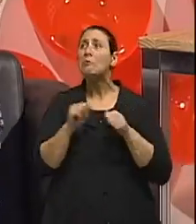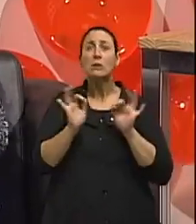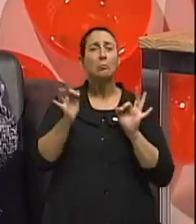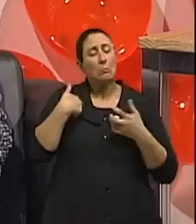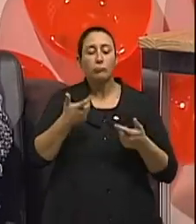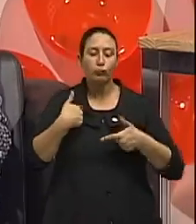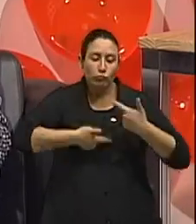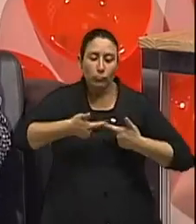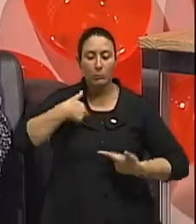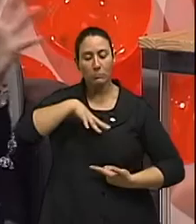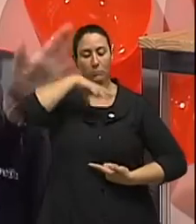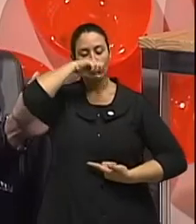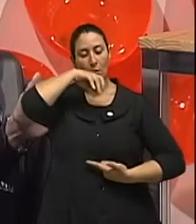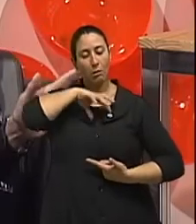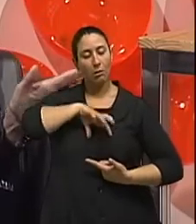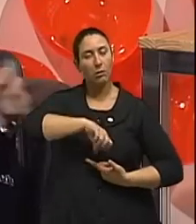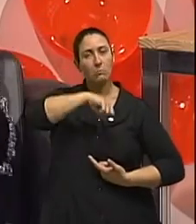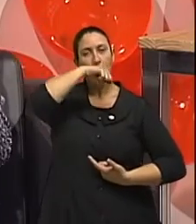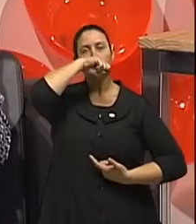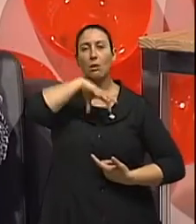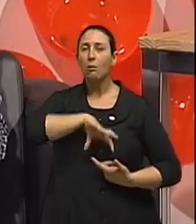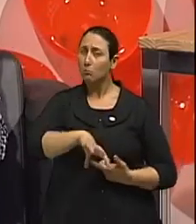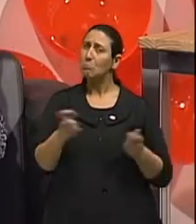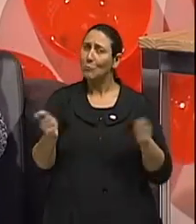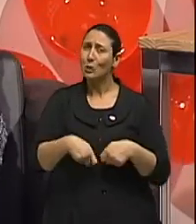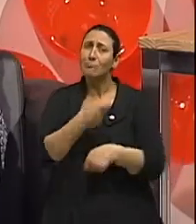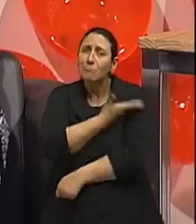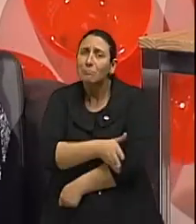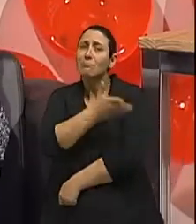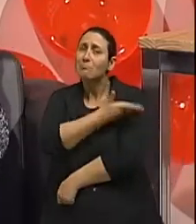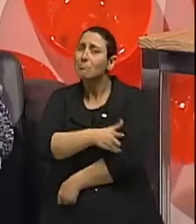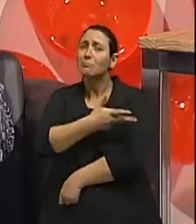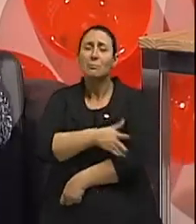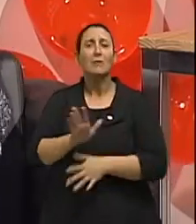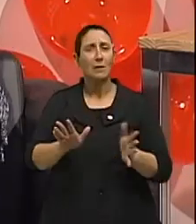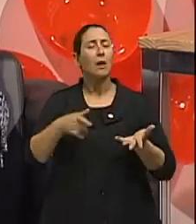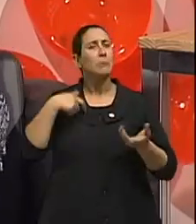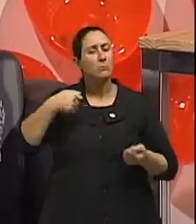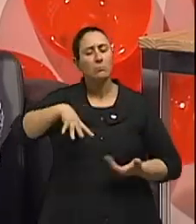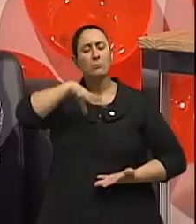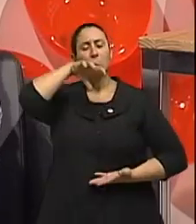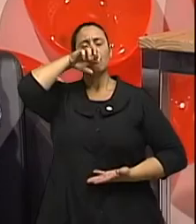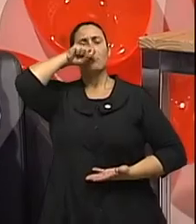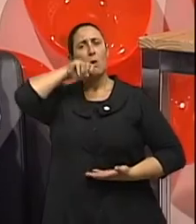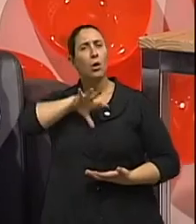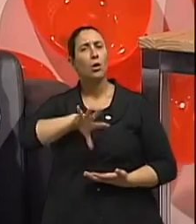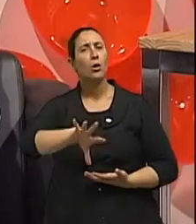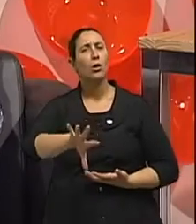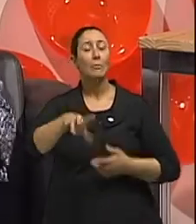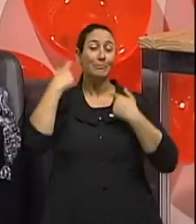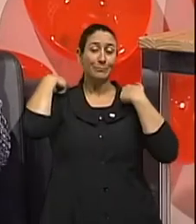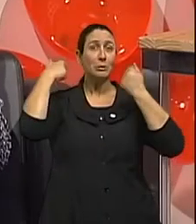vou querer clarear a mente de pensamentos. Mas é bem simples. ok. De preferência, expirando, botando para fora todo o ar esvazendo os